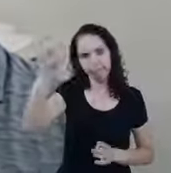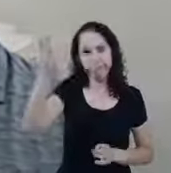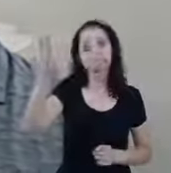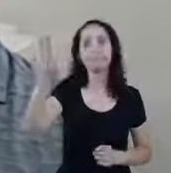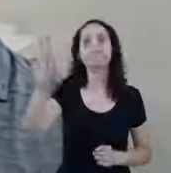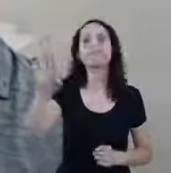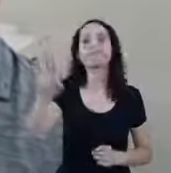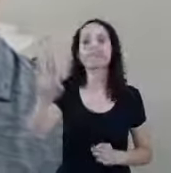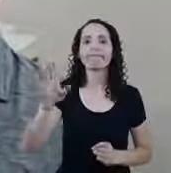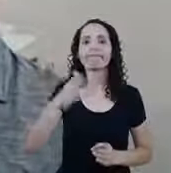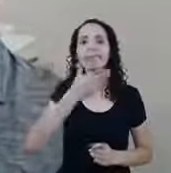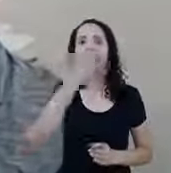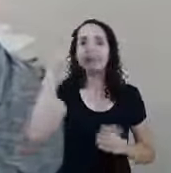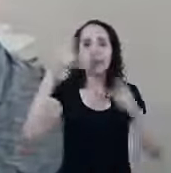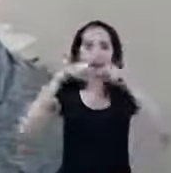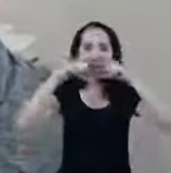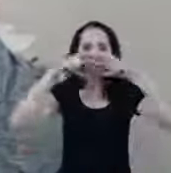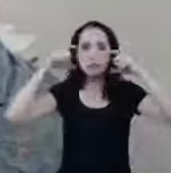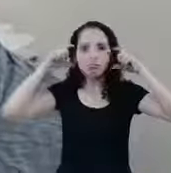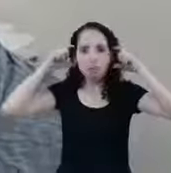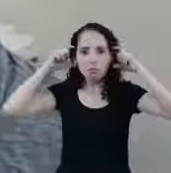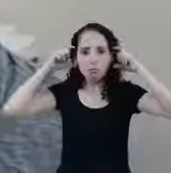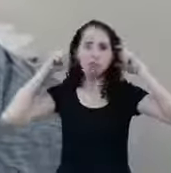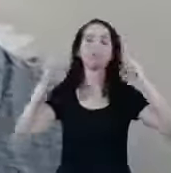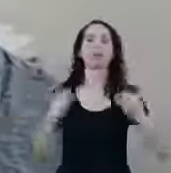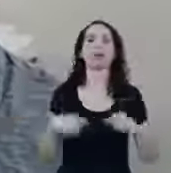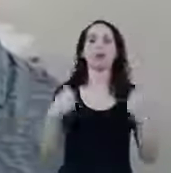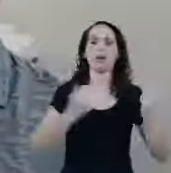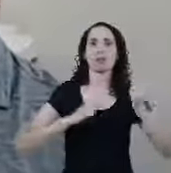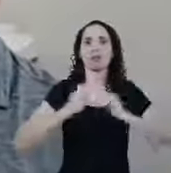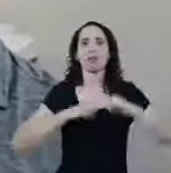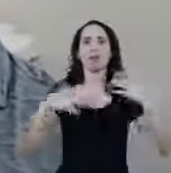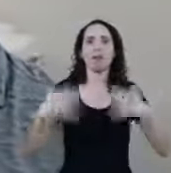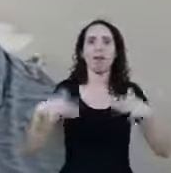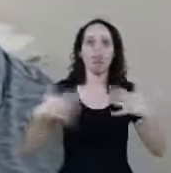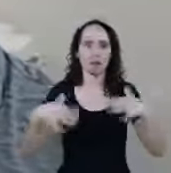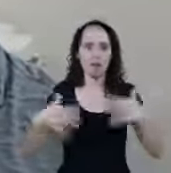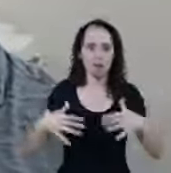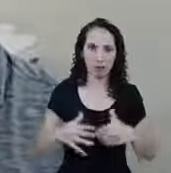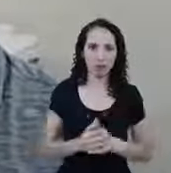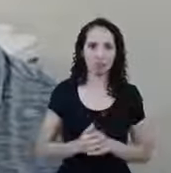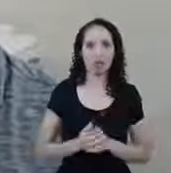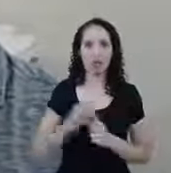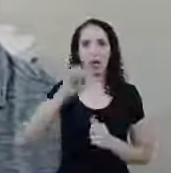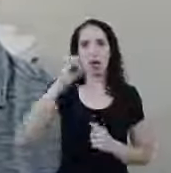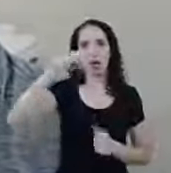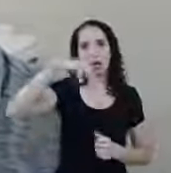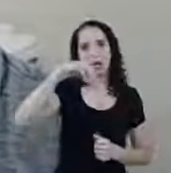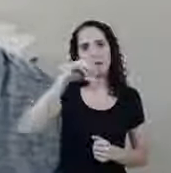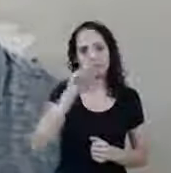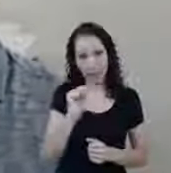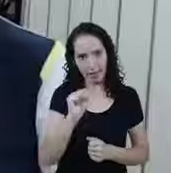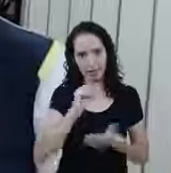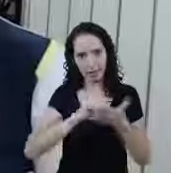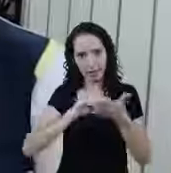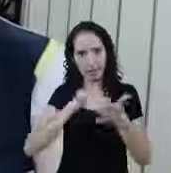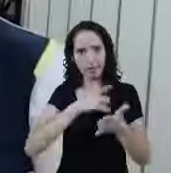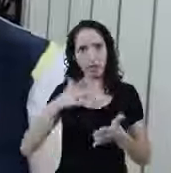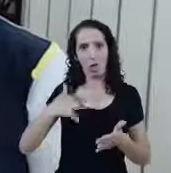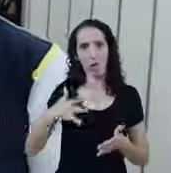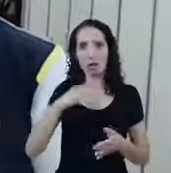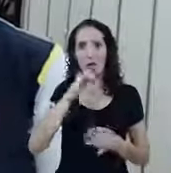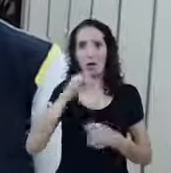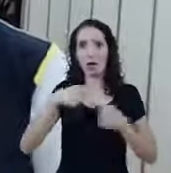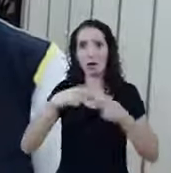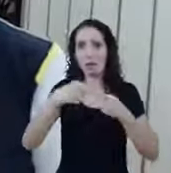acabam precisando Urgencialmente Acabam desesperando No processo A OMS A Secretaria de Saúde Diz que esta semana